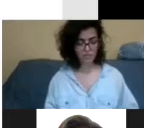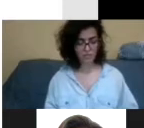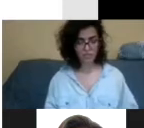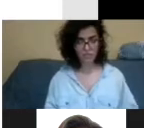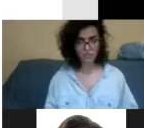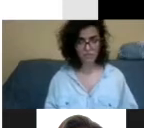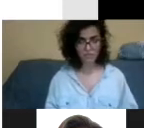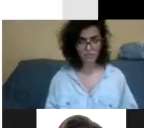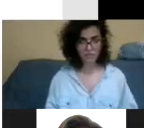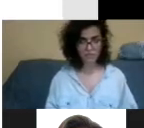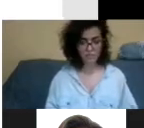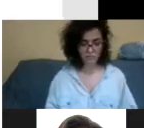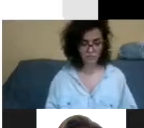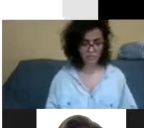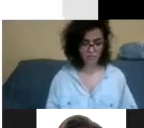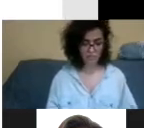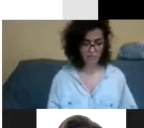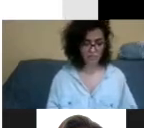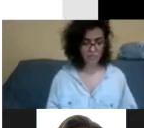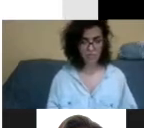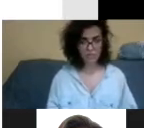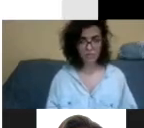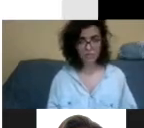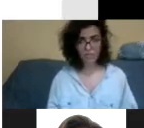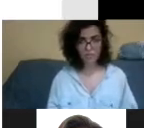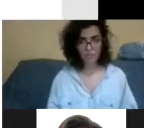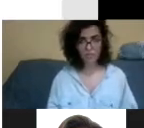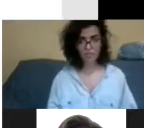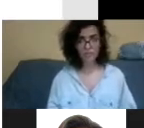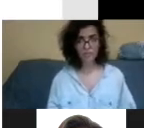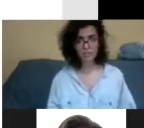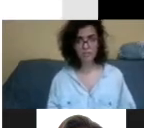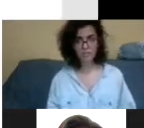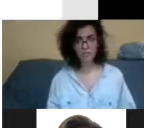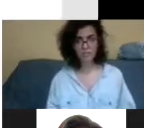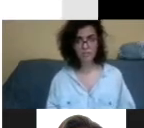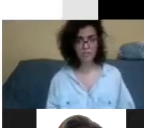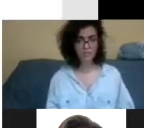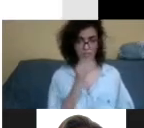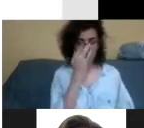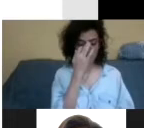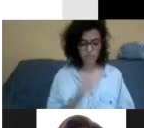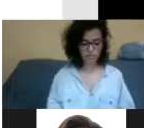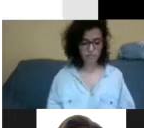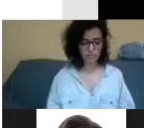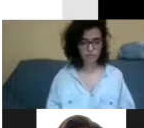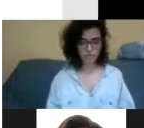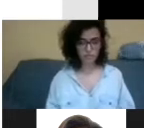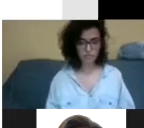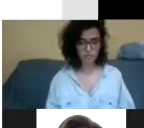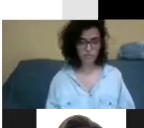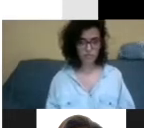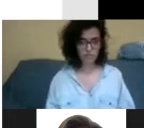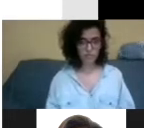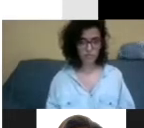público que você está escrevendo, né? Imagens que façam sentido, que sejam sobre a sua cultura. Então, a linguagem